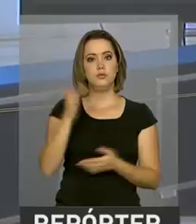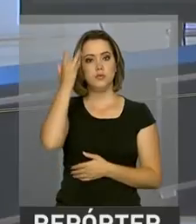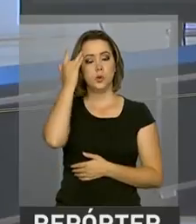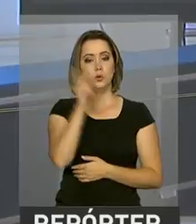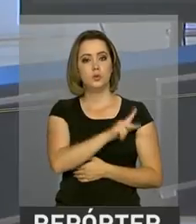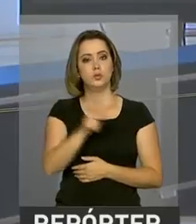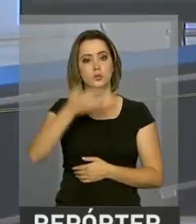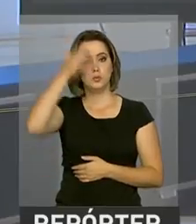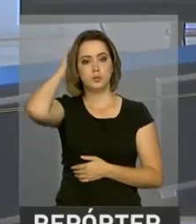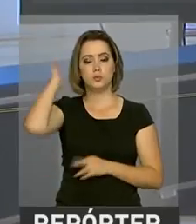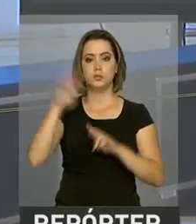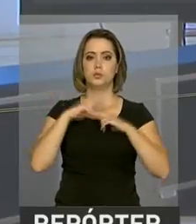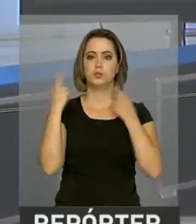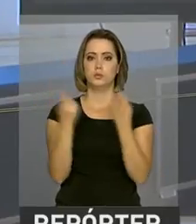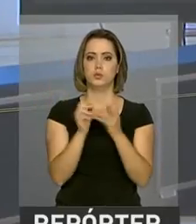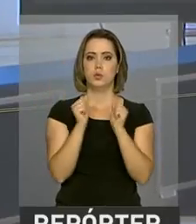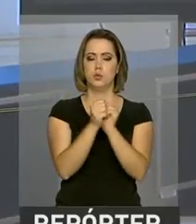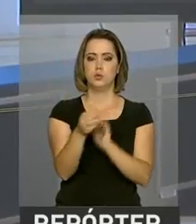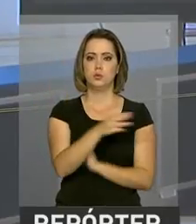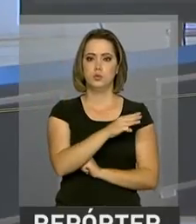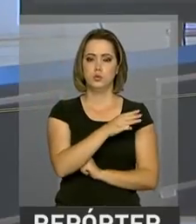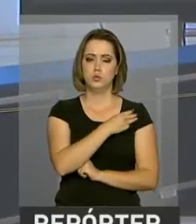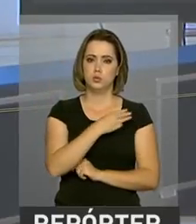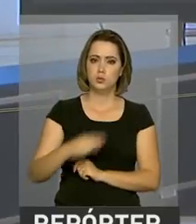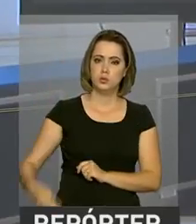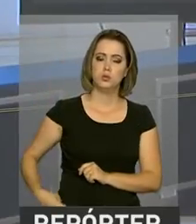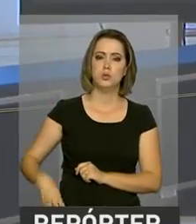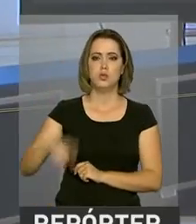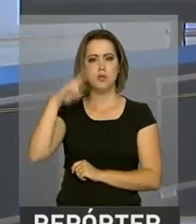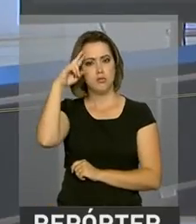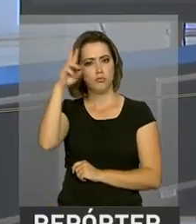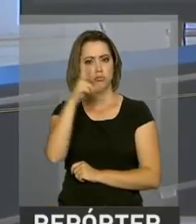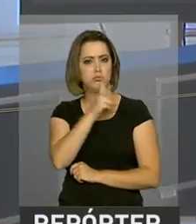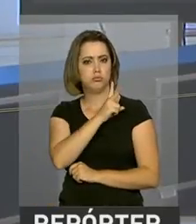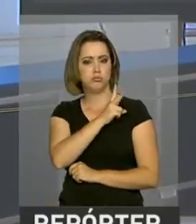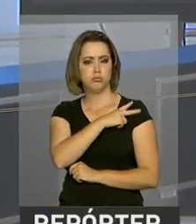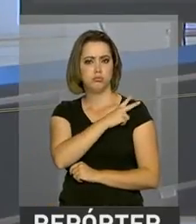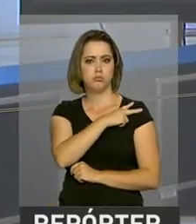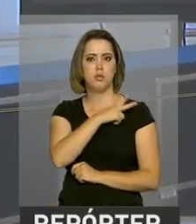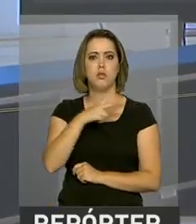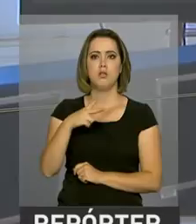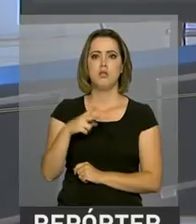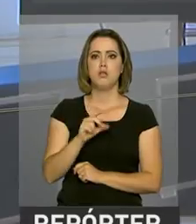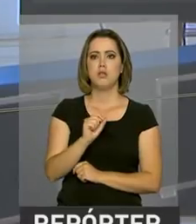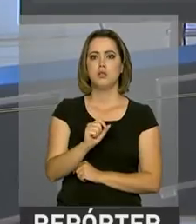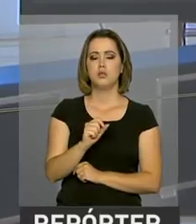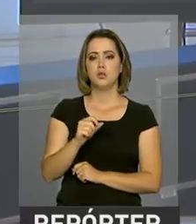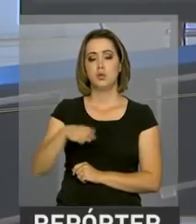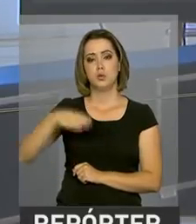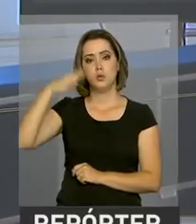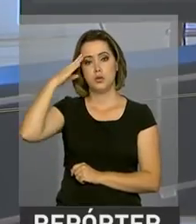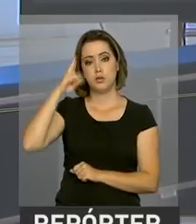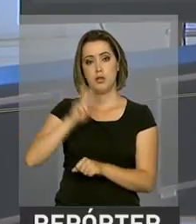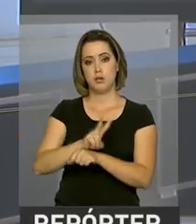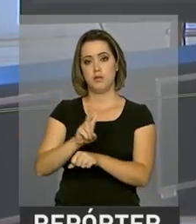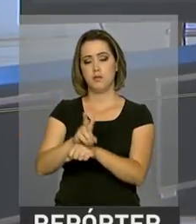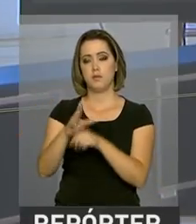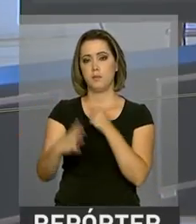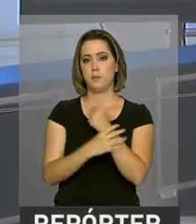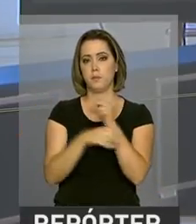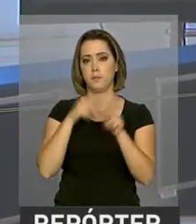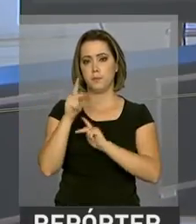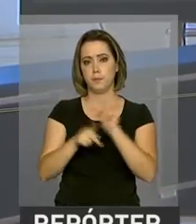manhã, o presidente Temer se reuniu com ministros e autoridades da Defesa e da Segurança Pública para discutir ações articuladas de